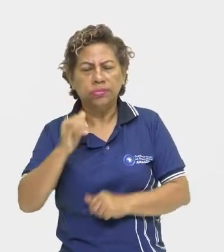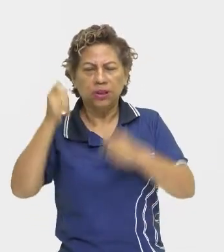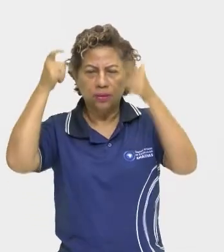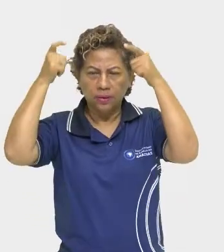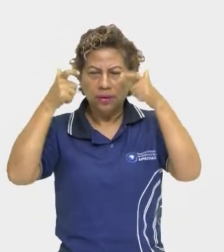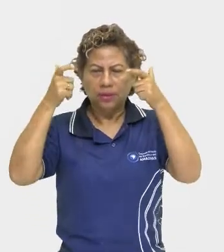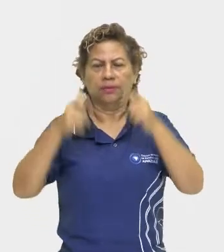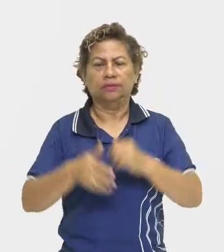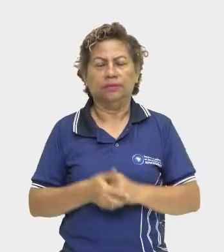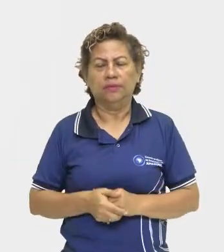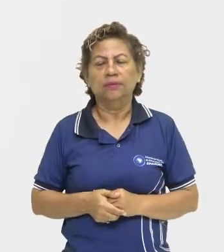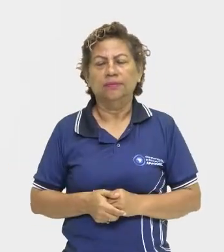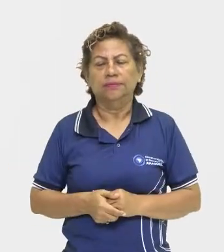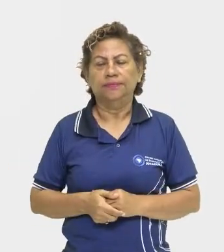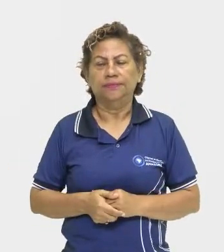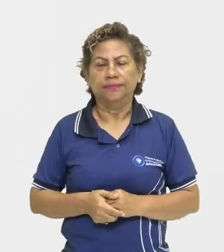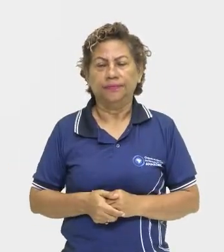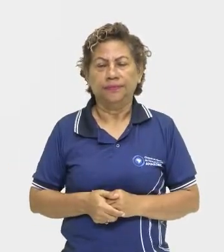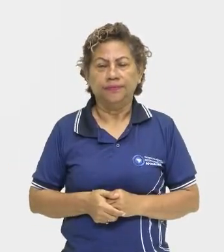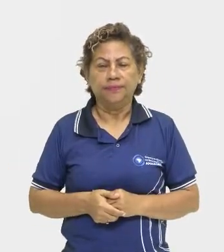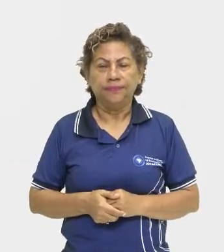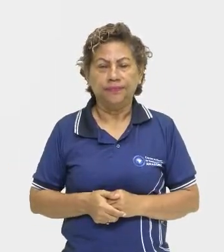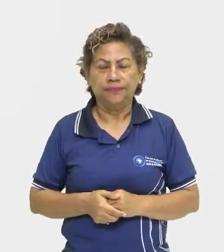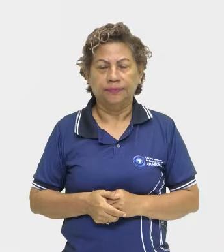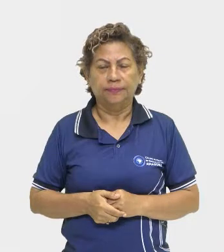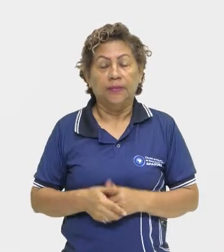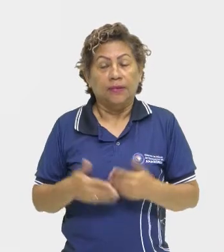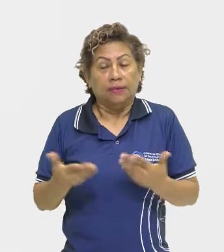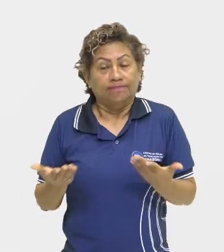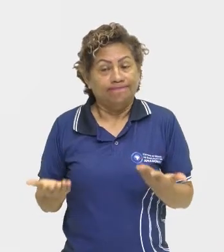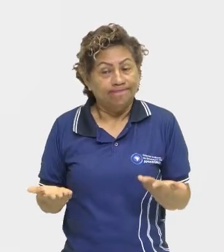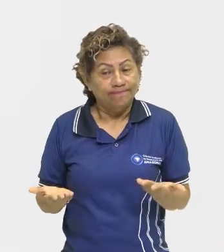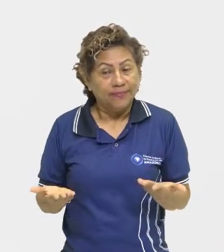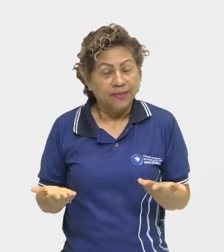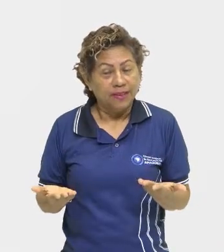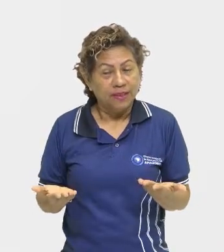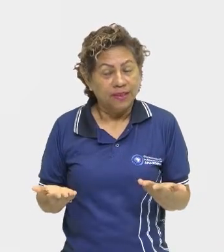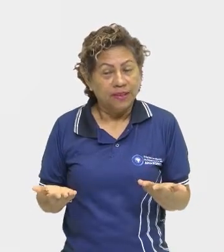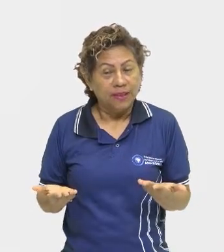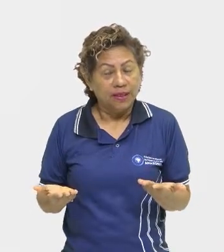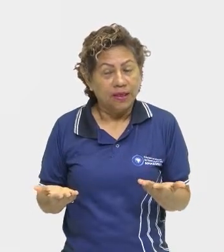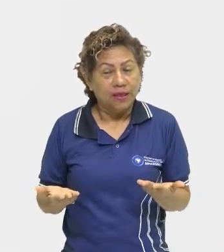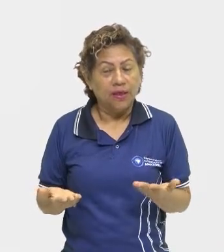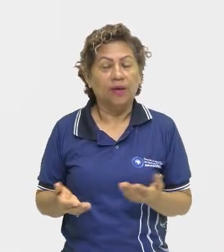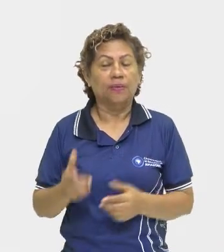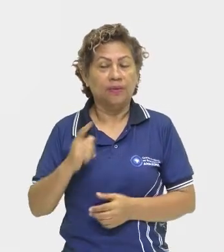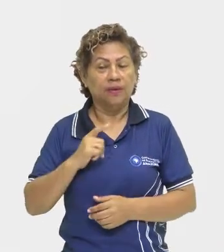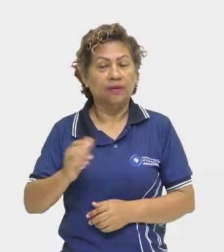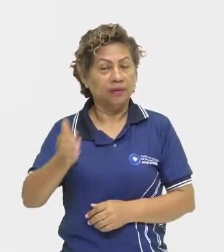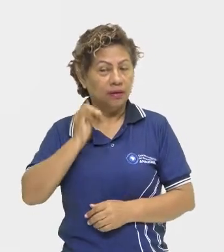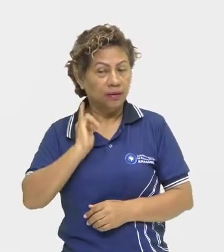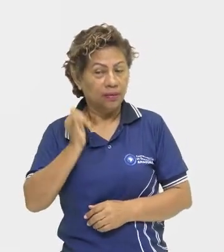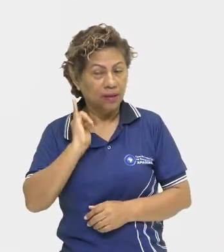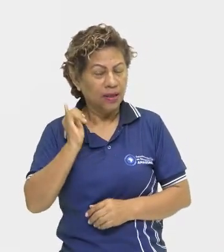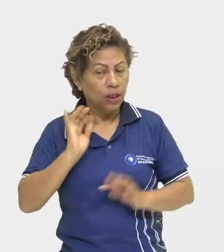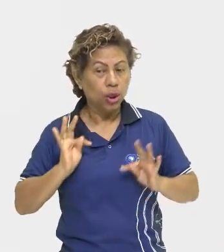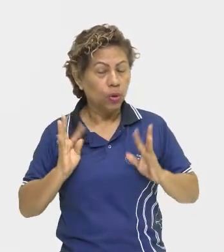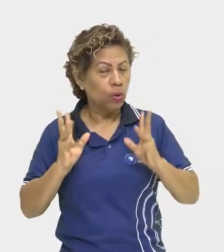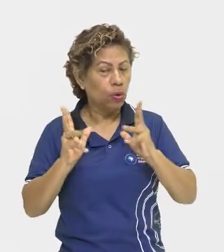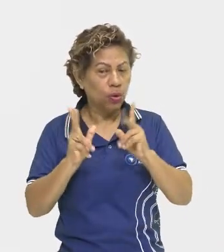Brasil, mas nesse novo território, certo? Então, eles narram, eles contam tudo isso,